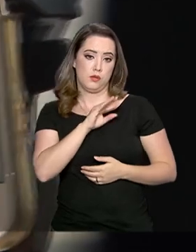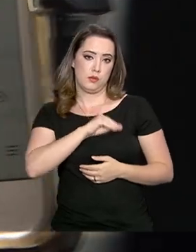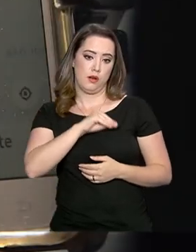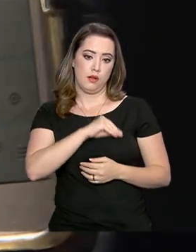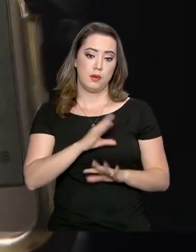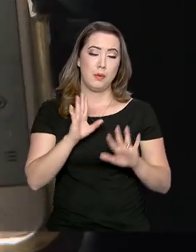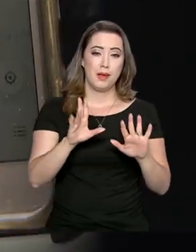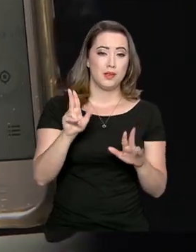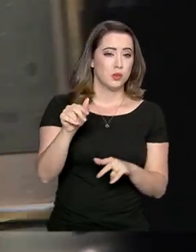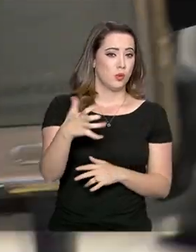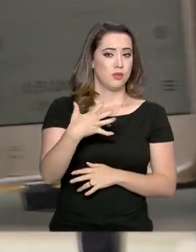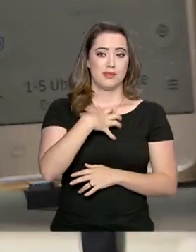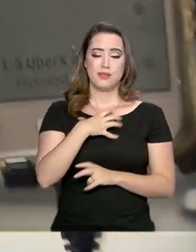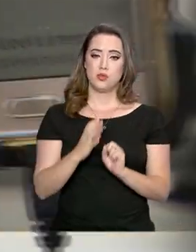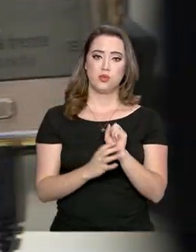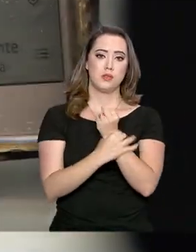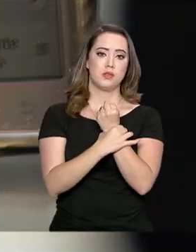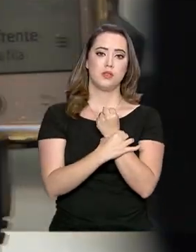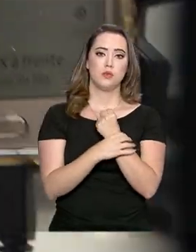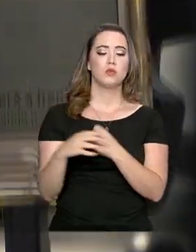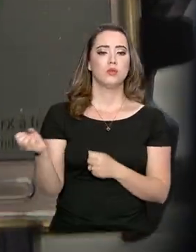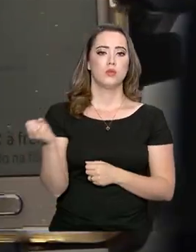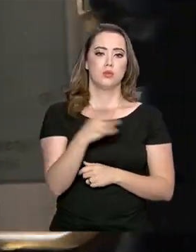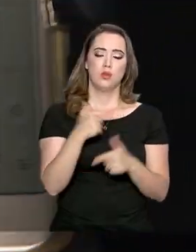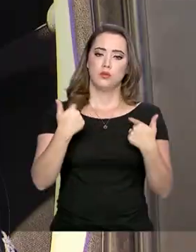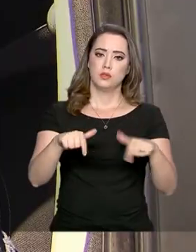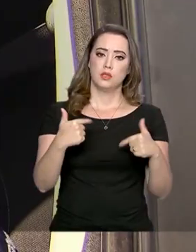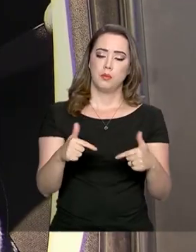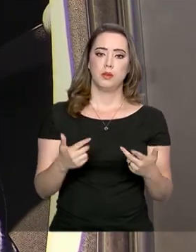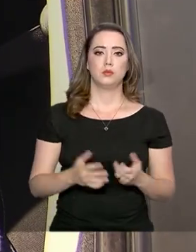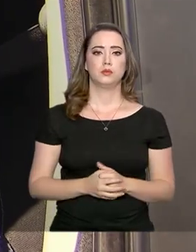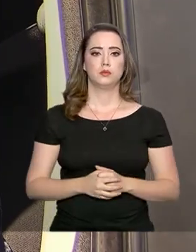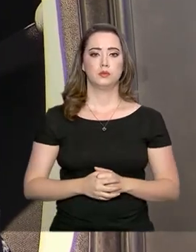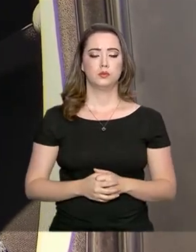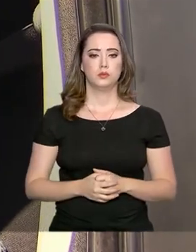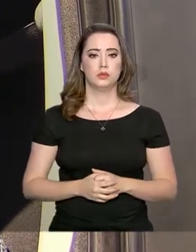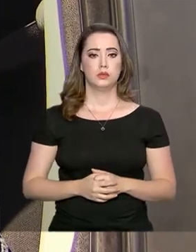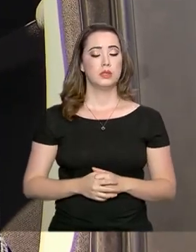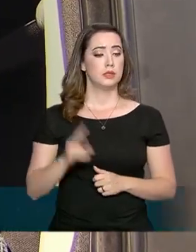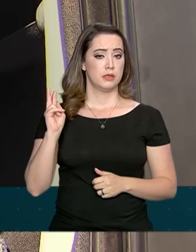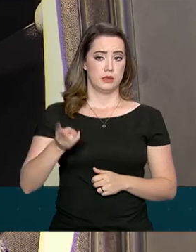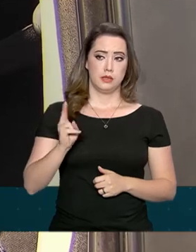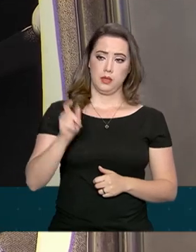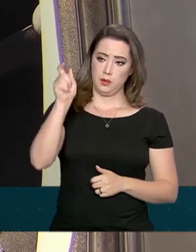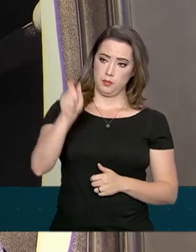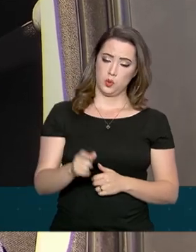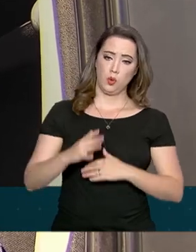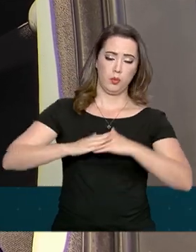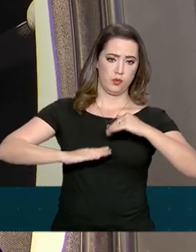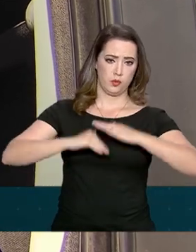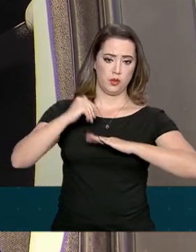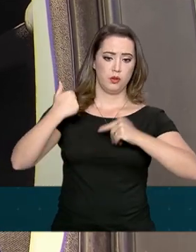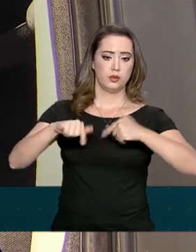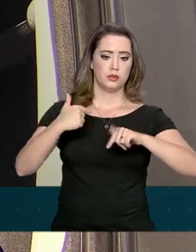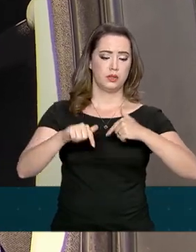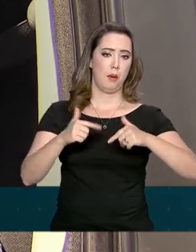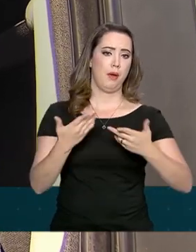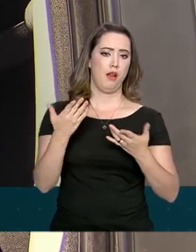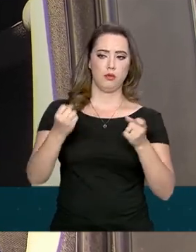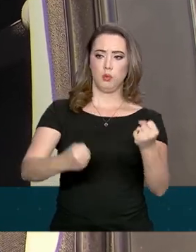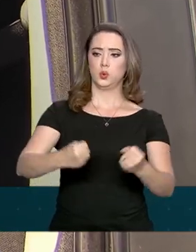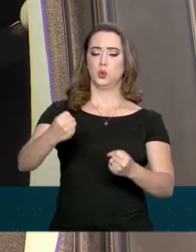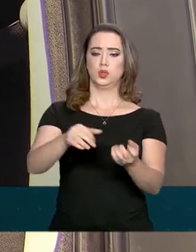mas ele nunca se sentiu seguro com a nova ocupação. Todo profissional que trabalha de aplicativo, ele não tem